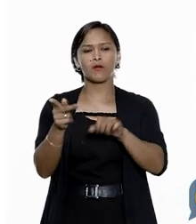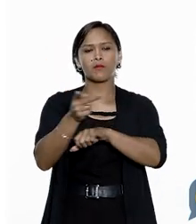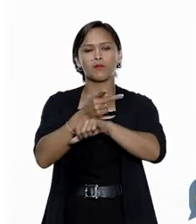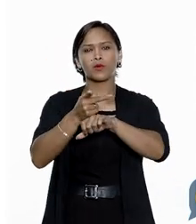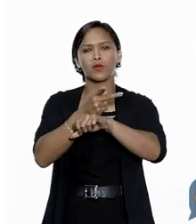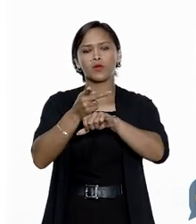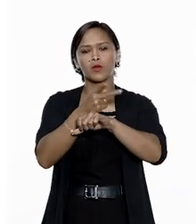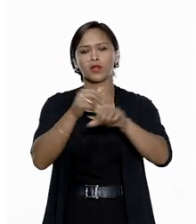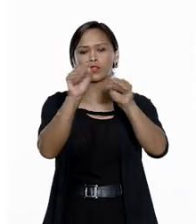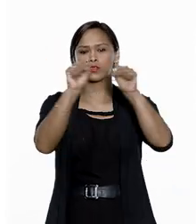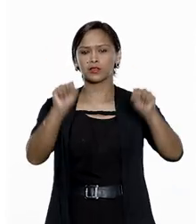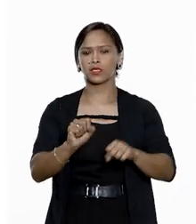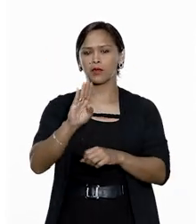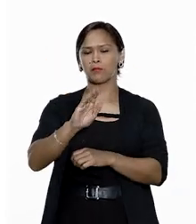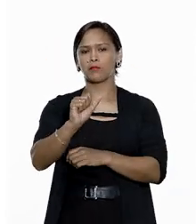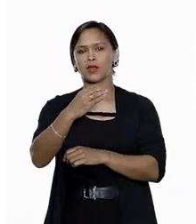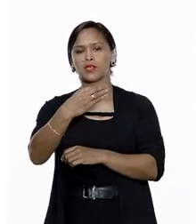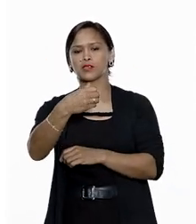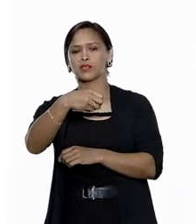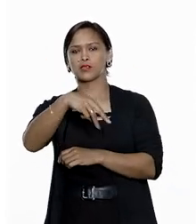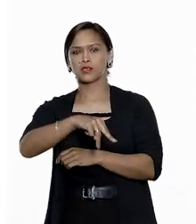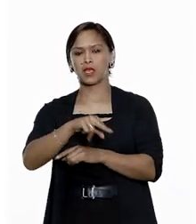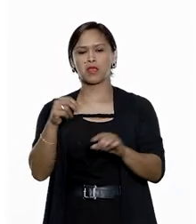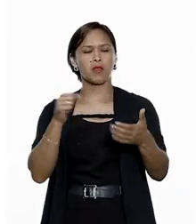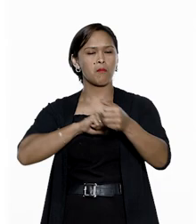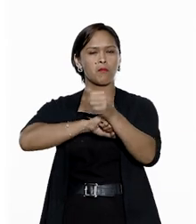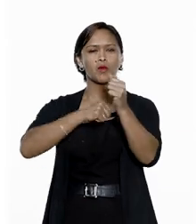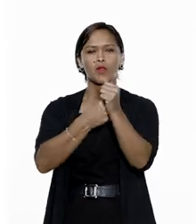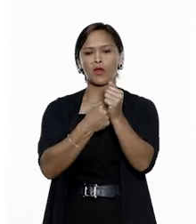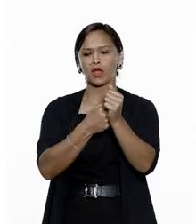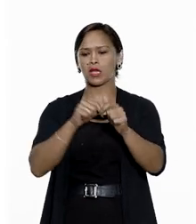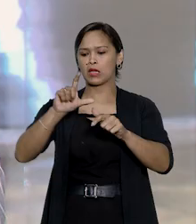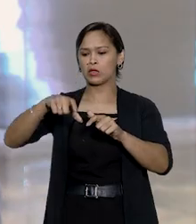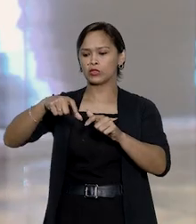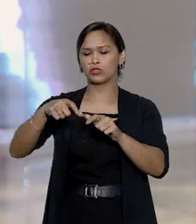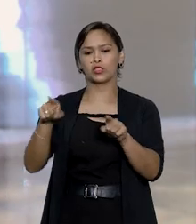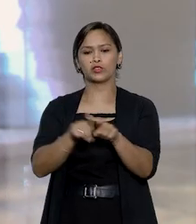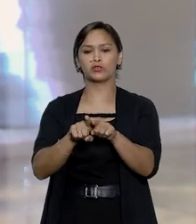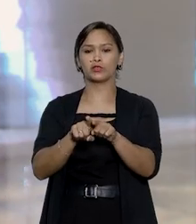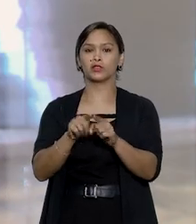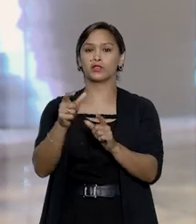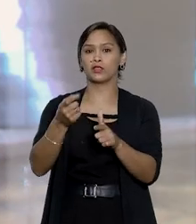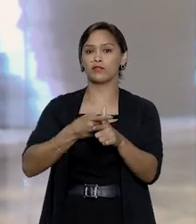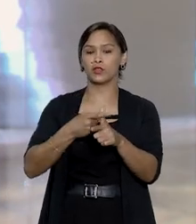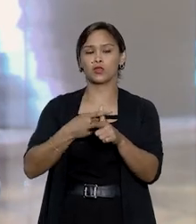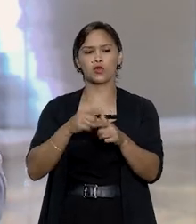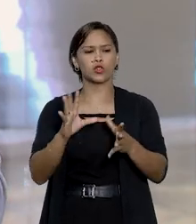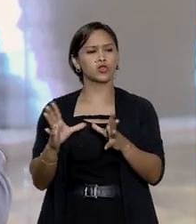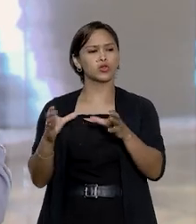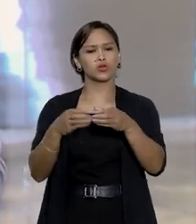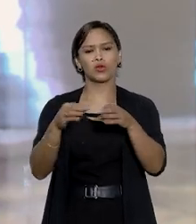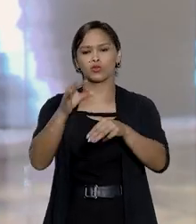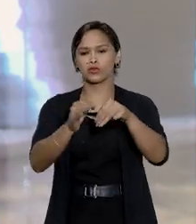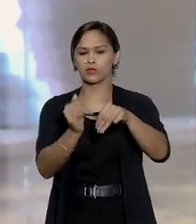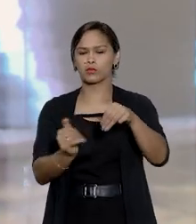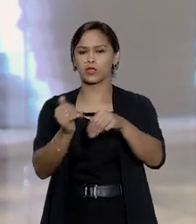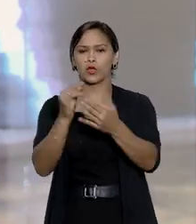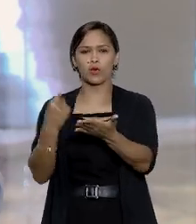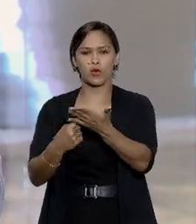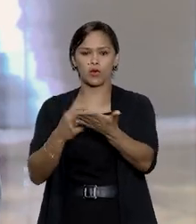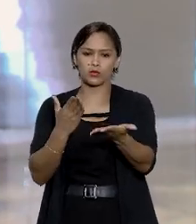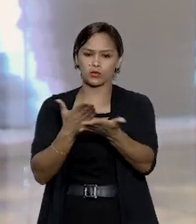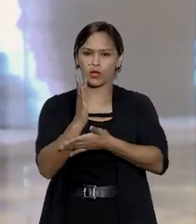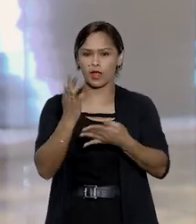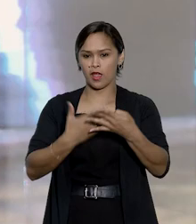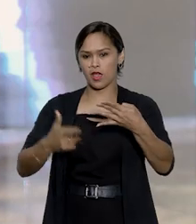no sistema do Bacen não resulta em bloqueio de ativos do devedor. A turma foi unânime no sentido de dar provimento